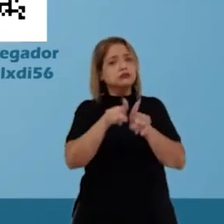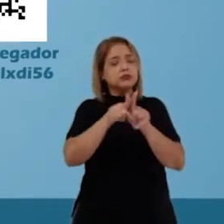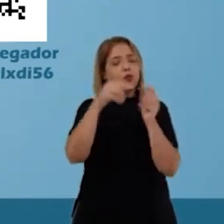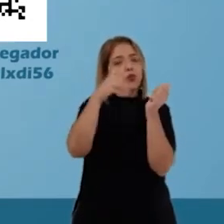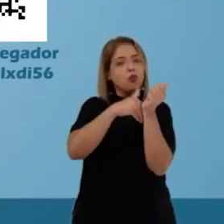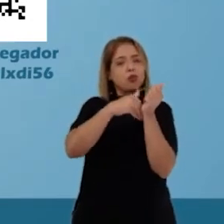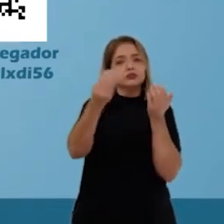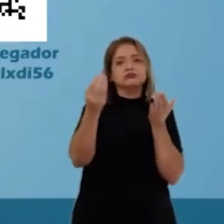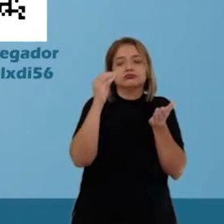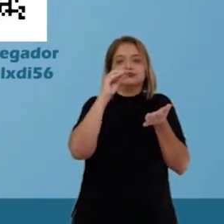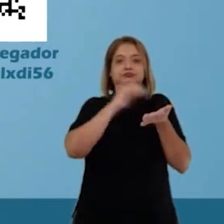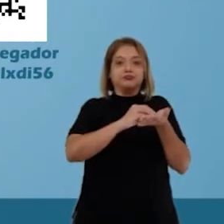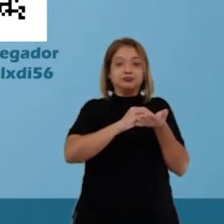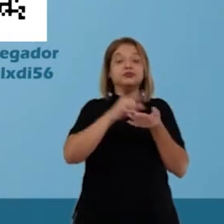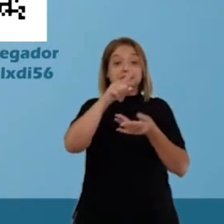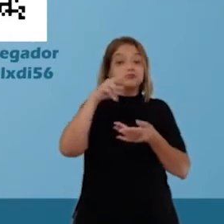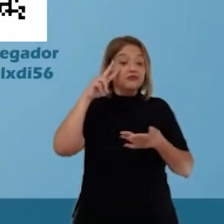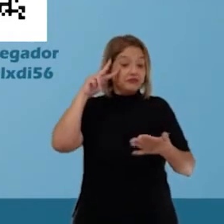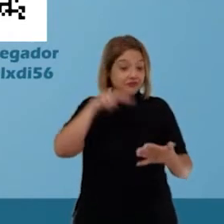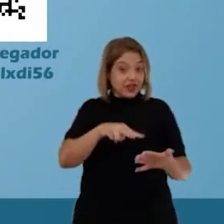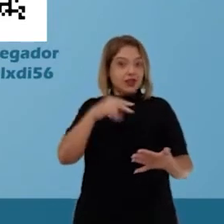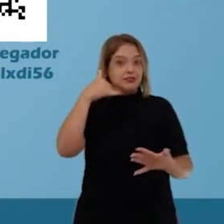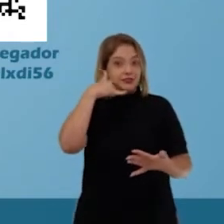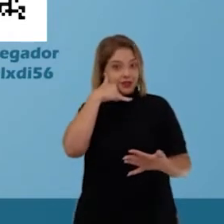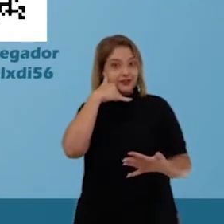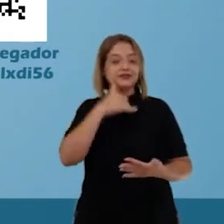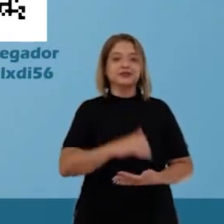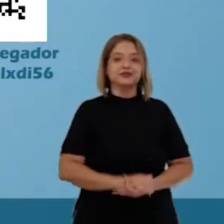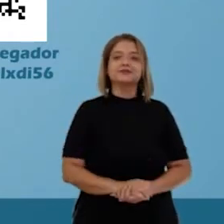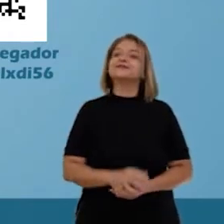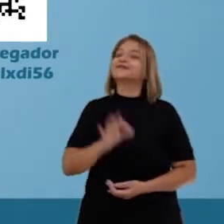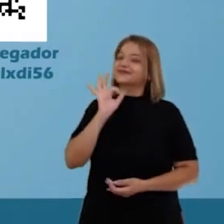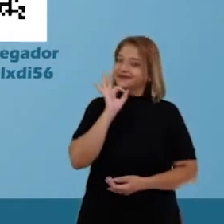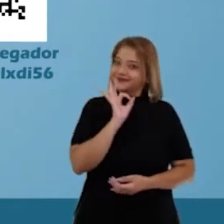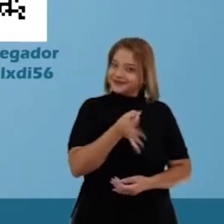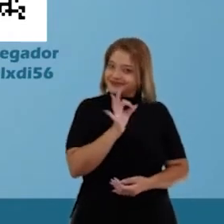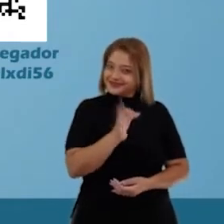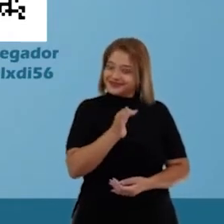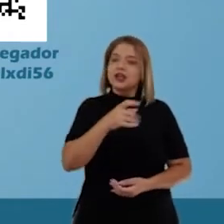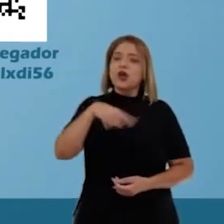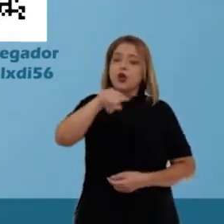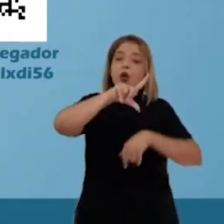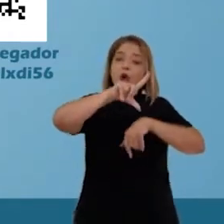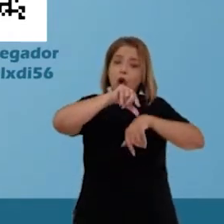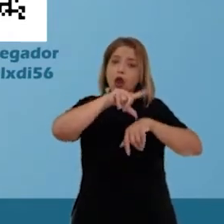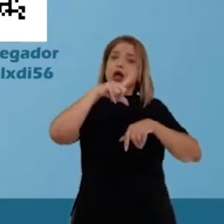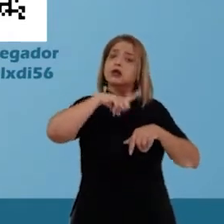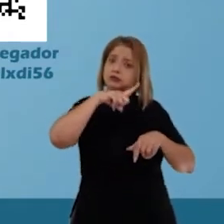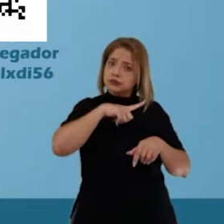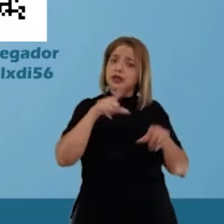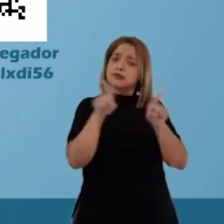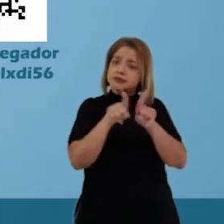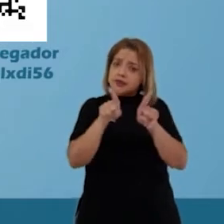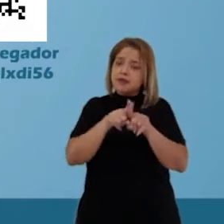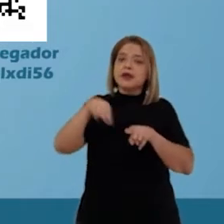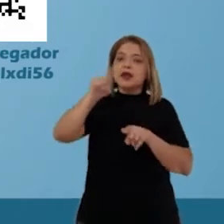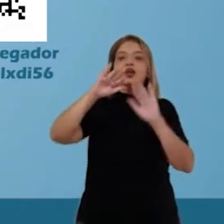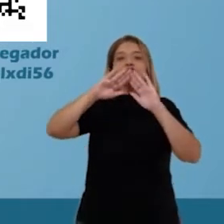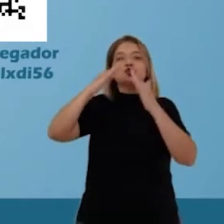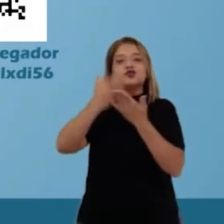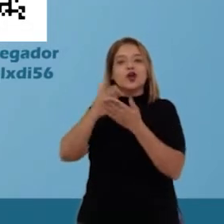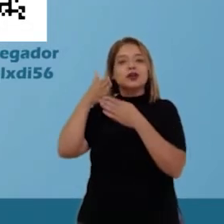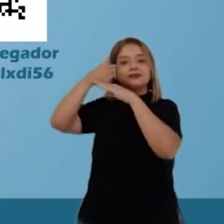código que aparece no navegador do seu celular. Isso mesmo. E os horários também estarão disponíveis nas instituições